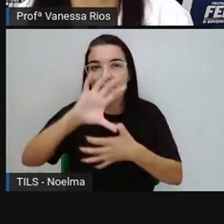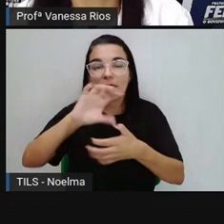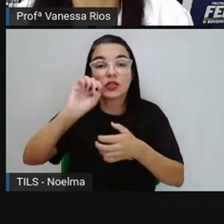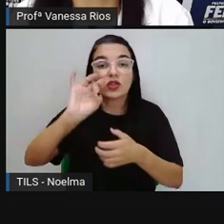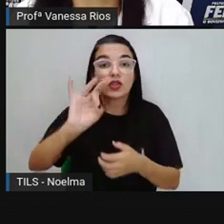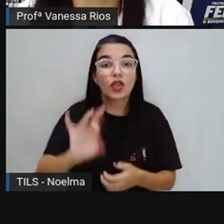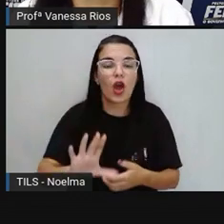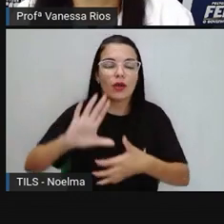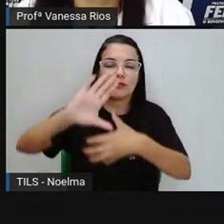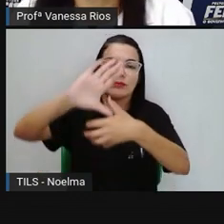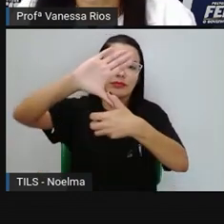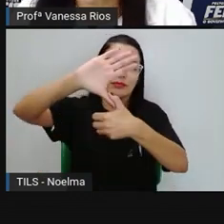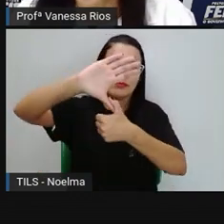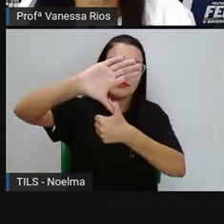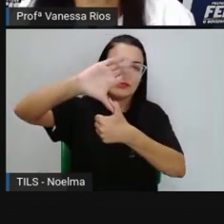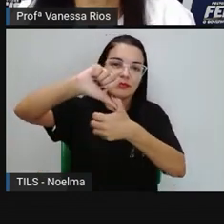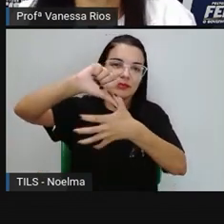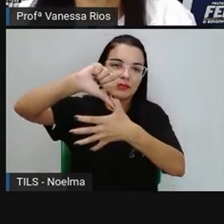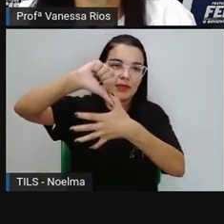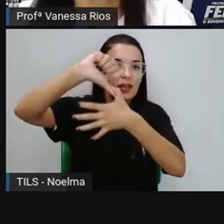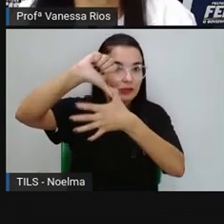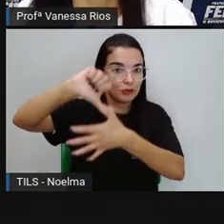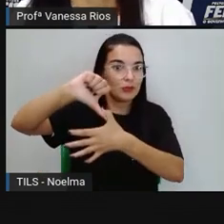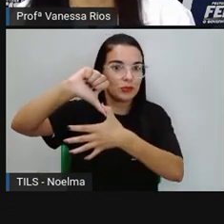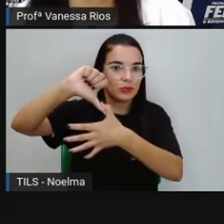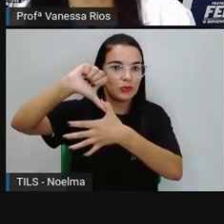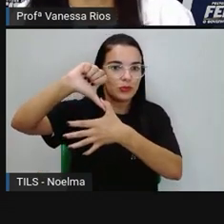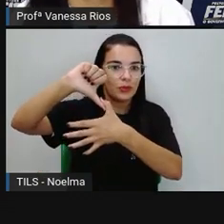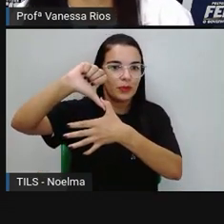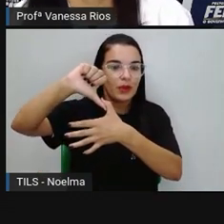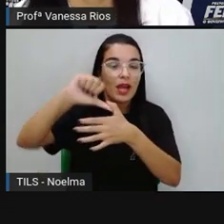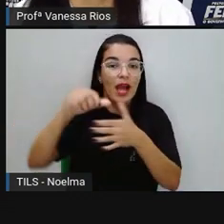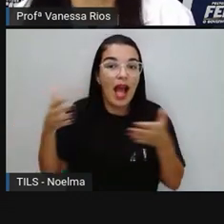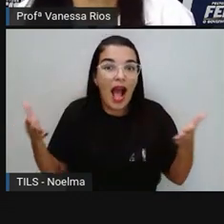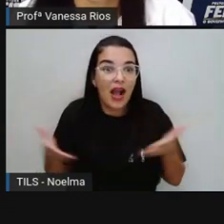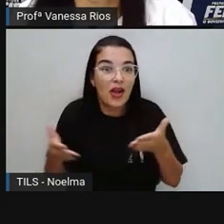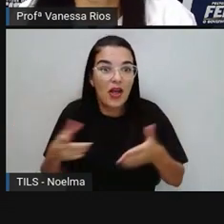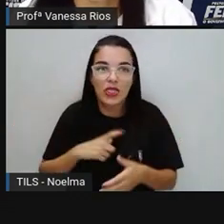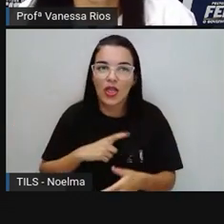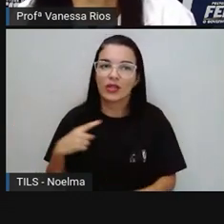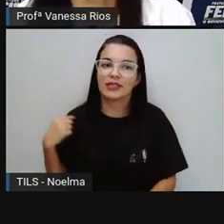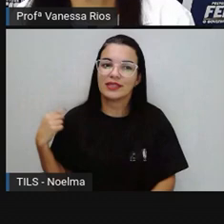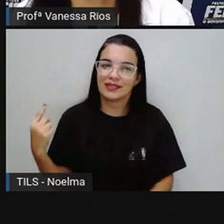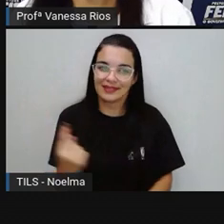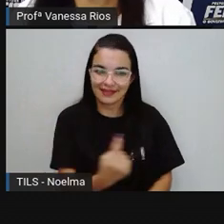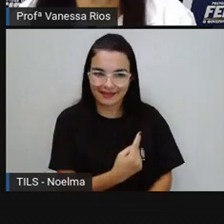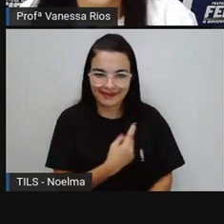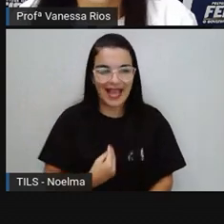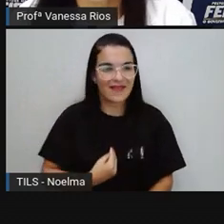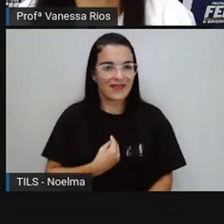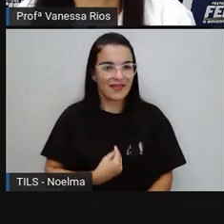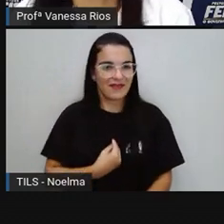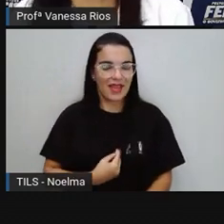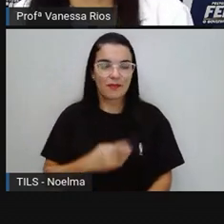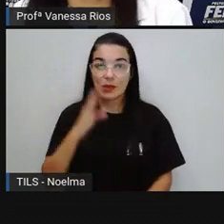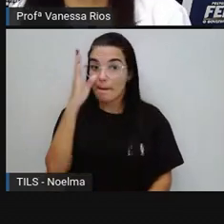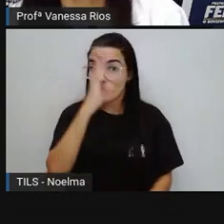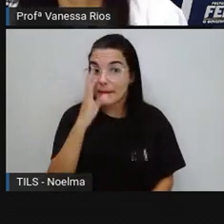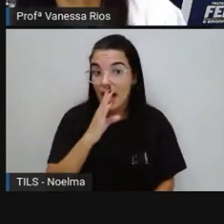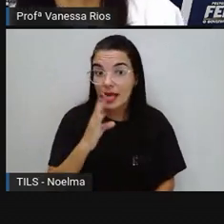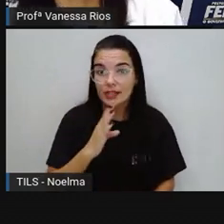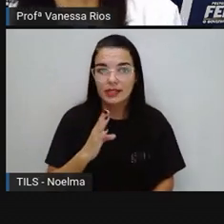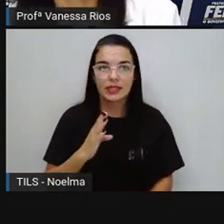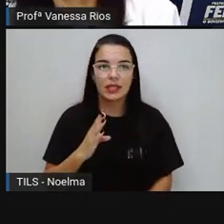América do Sul, somente a América da qual nós fazemos parte, como Brasil, como